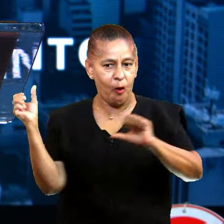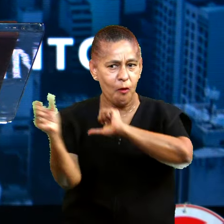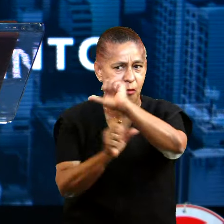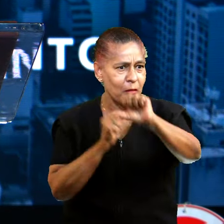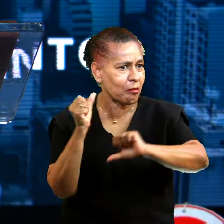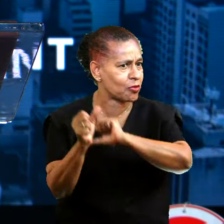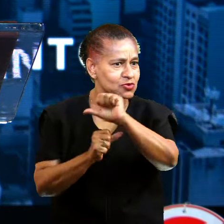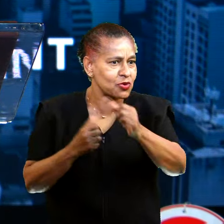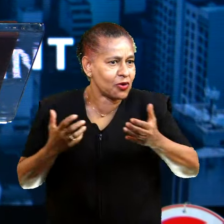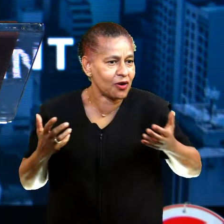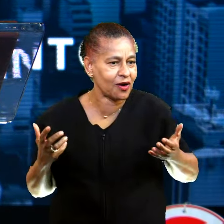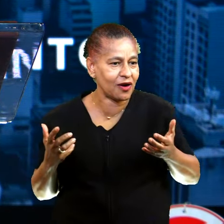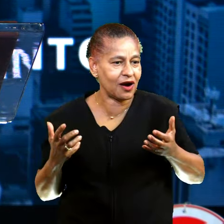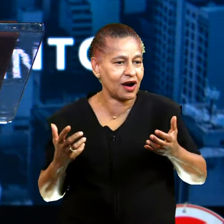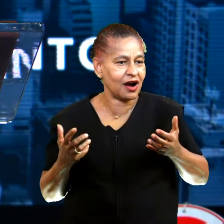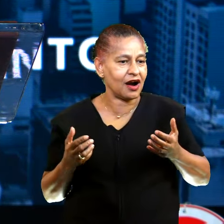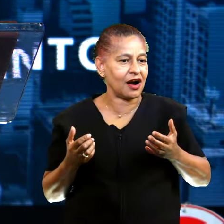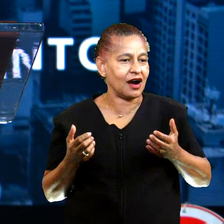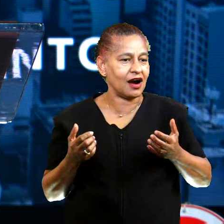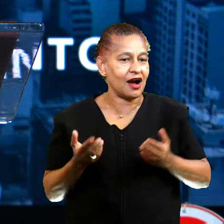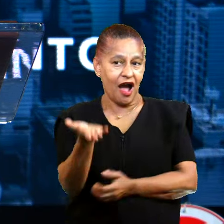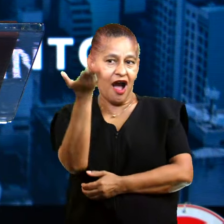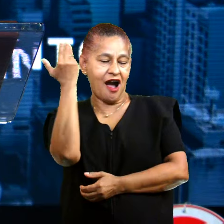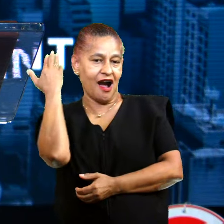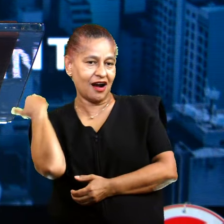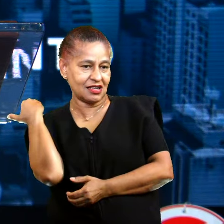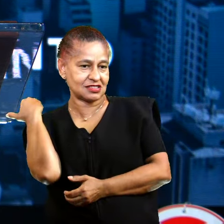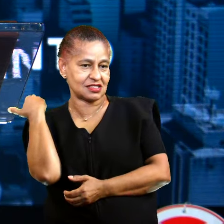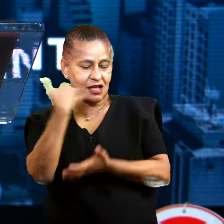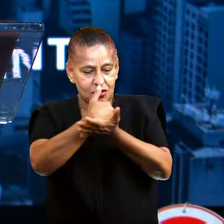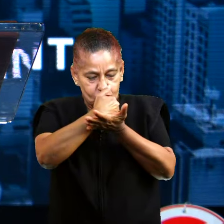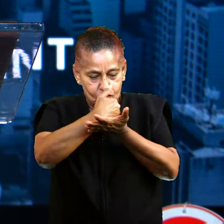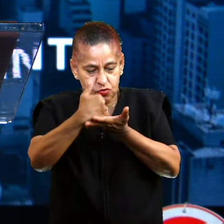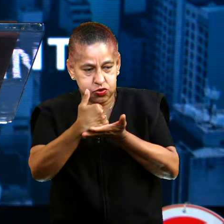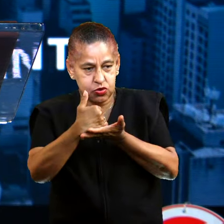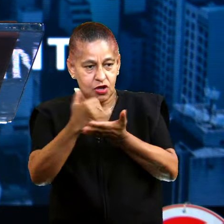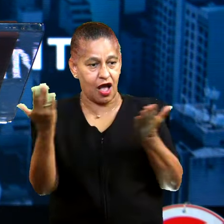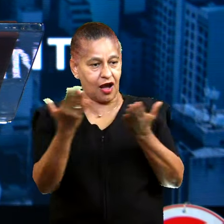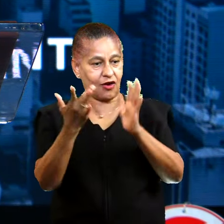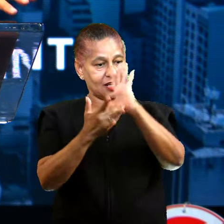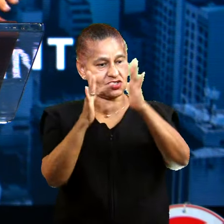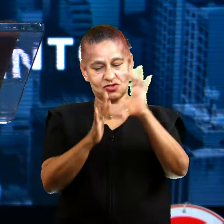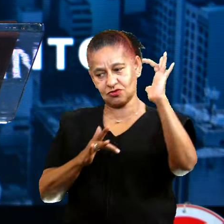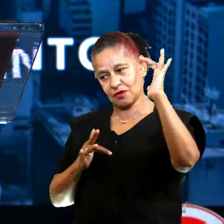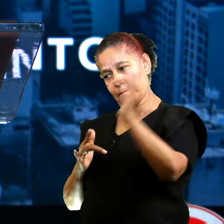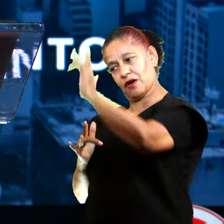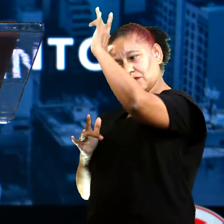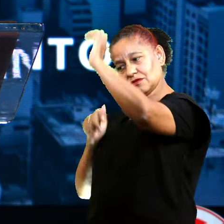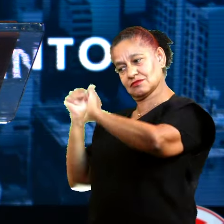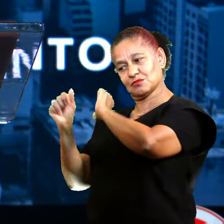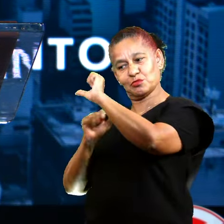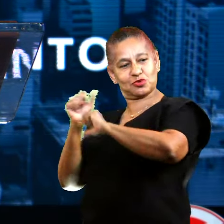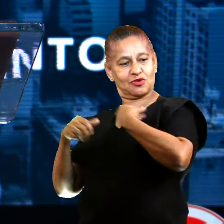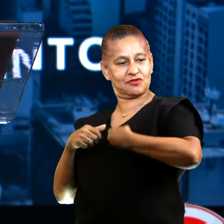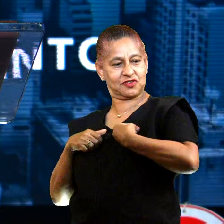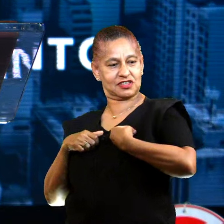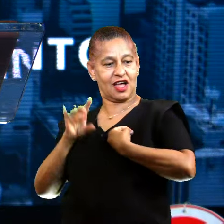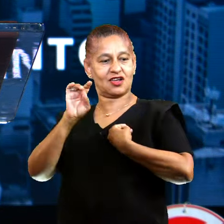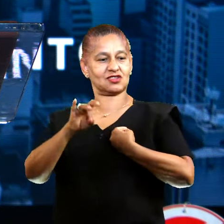exigente. Urgente. É verdade. Você cura o insano